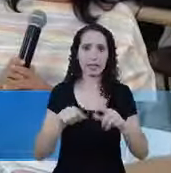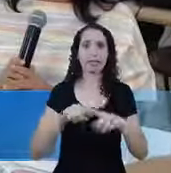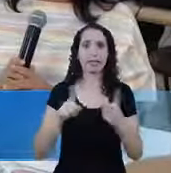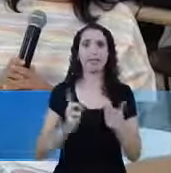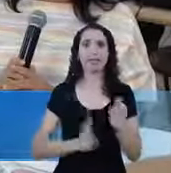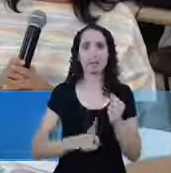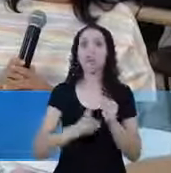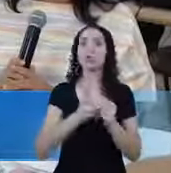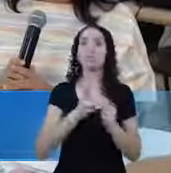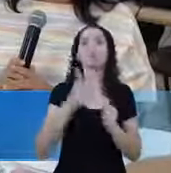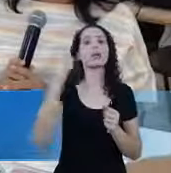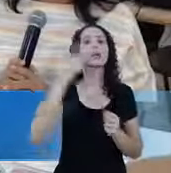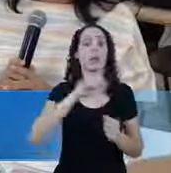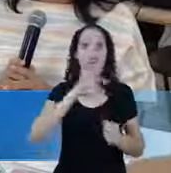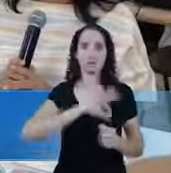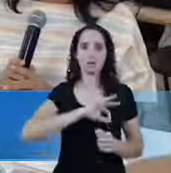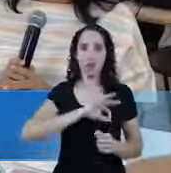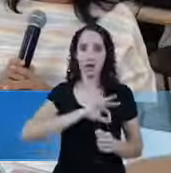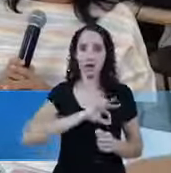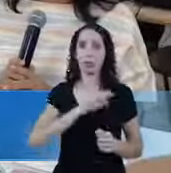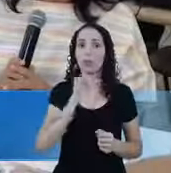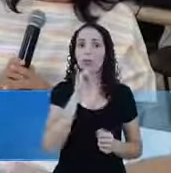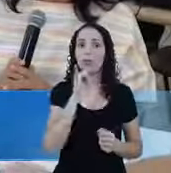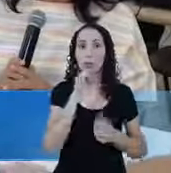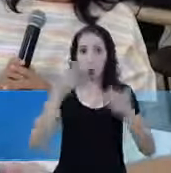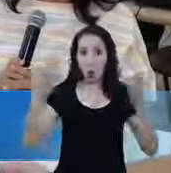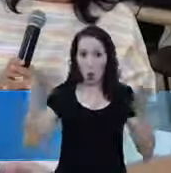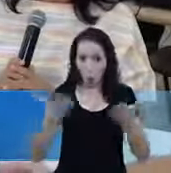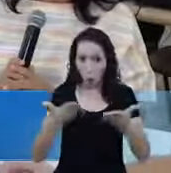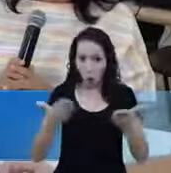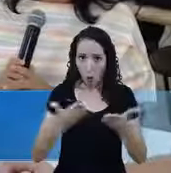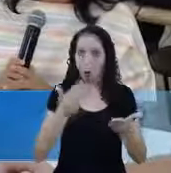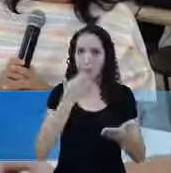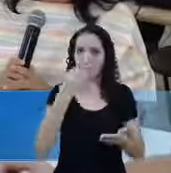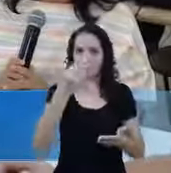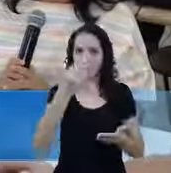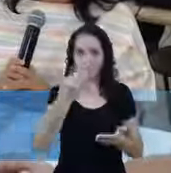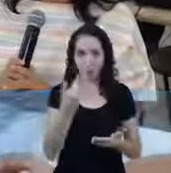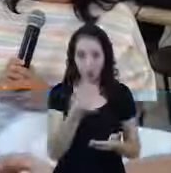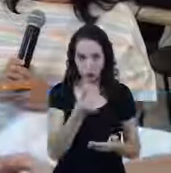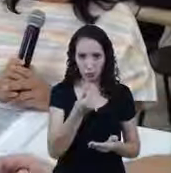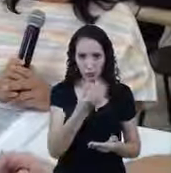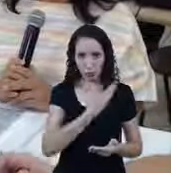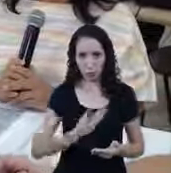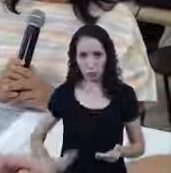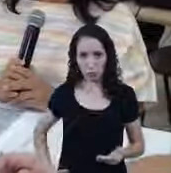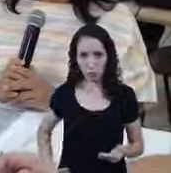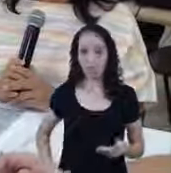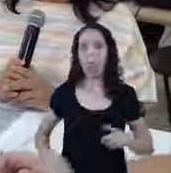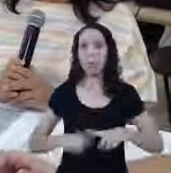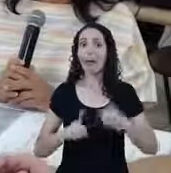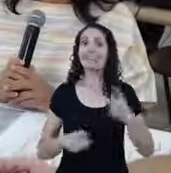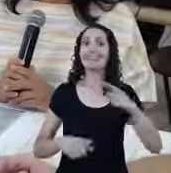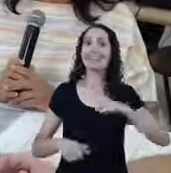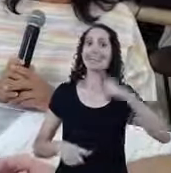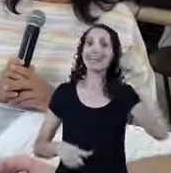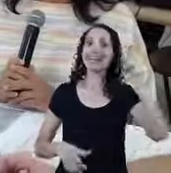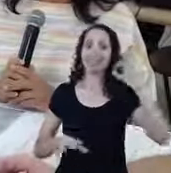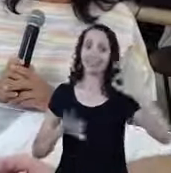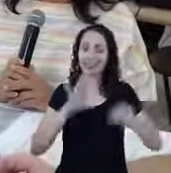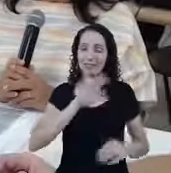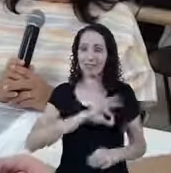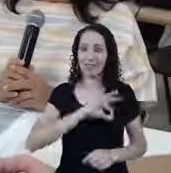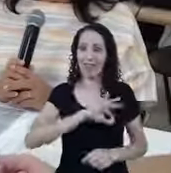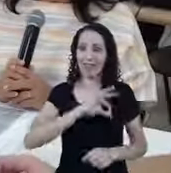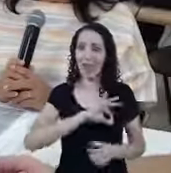o salário Se ela está Hoje Na data do pedido Desse benefício Recebendo o salário dela Por meio de um